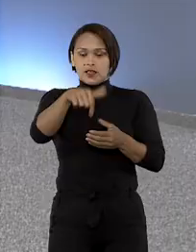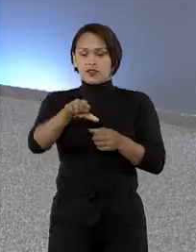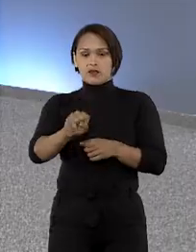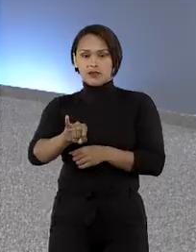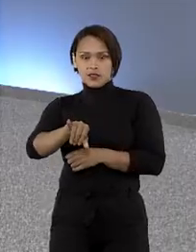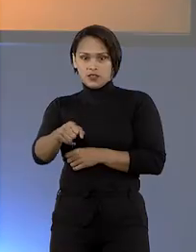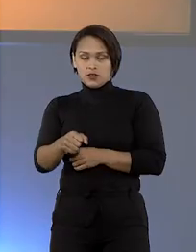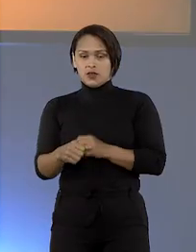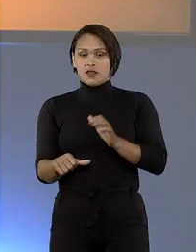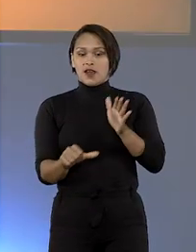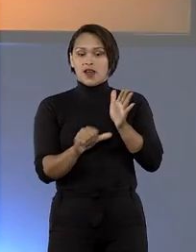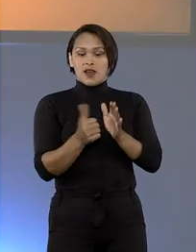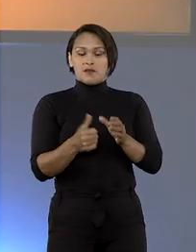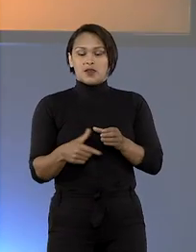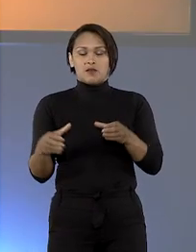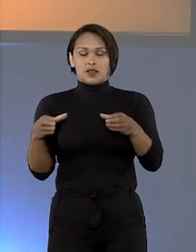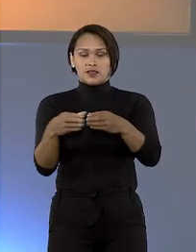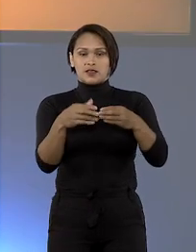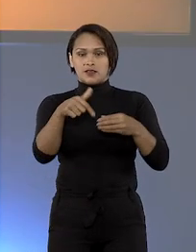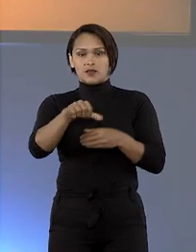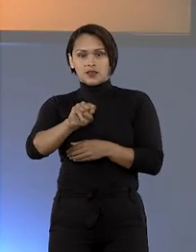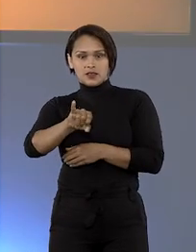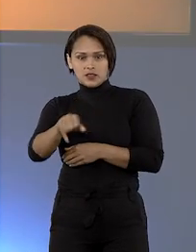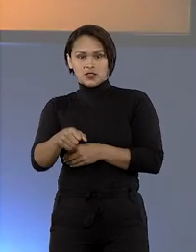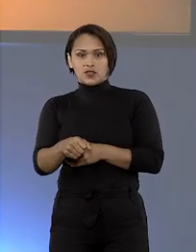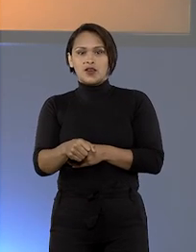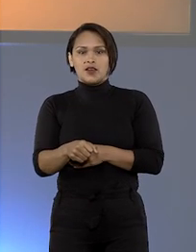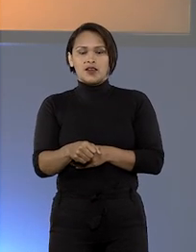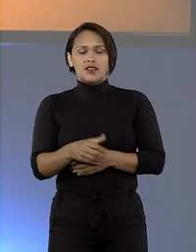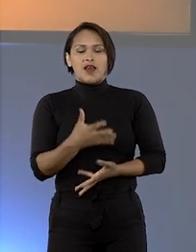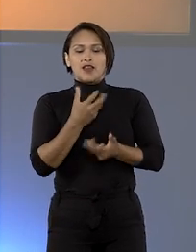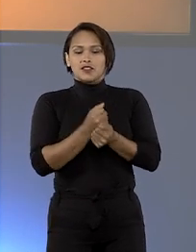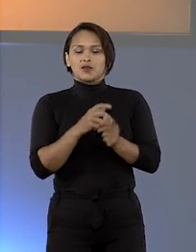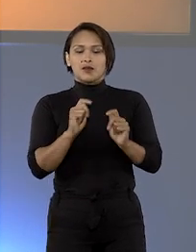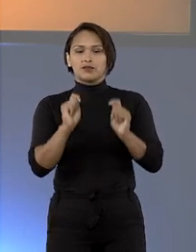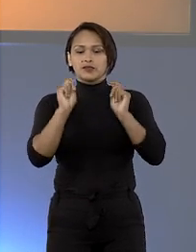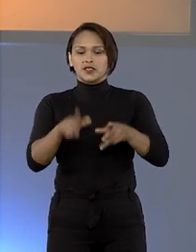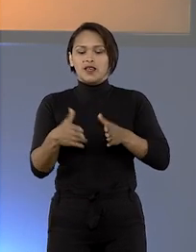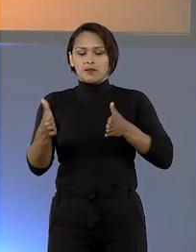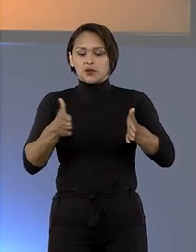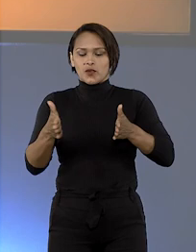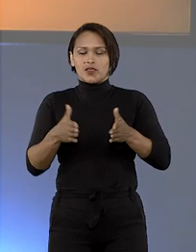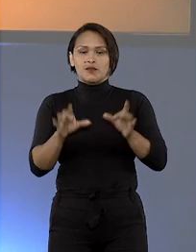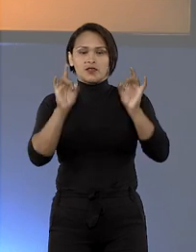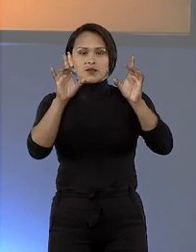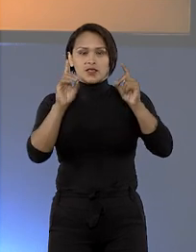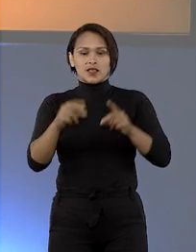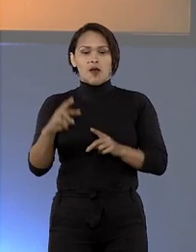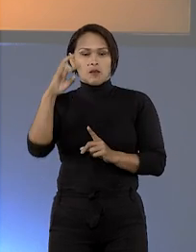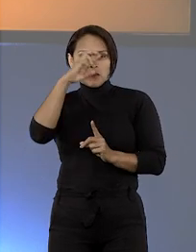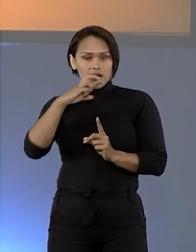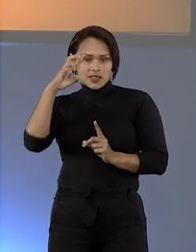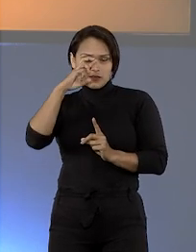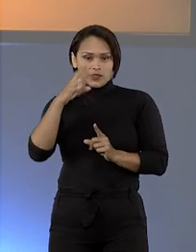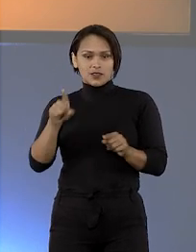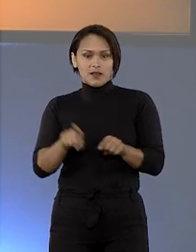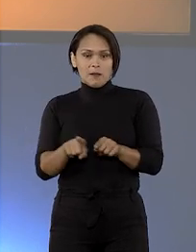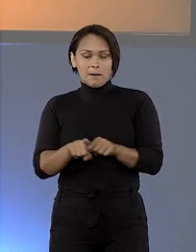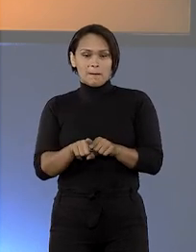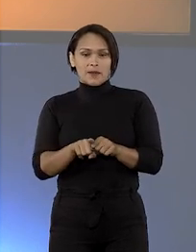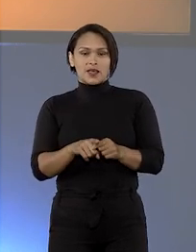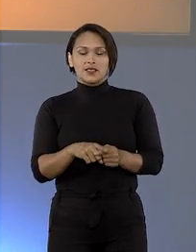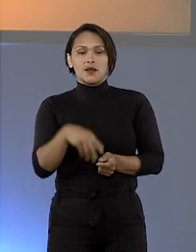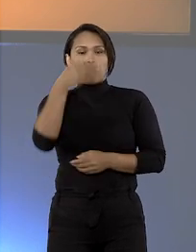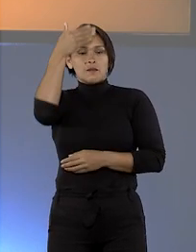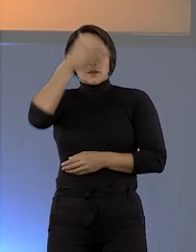tribunal. A primeira sessão do STJ admite a aposentadoria por tempo especial para vigilantes, mas